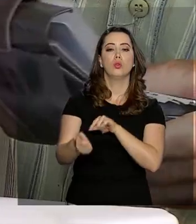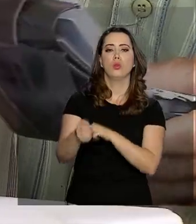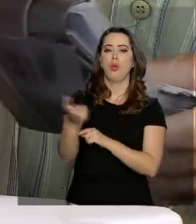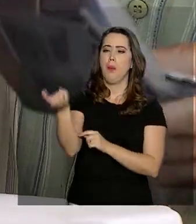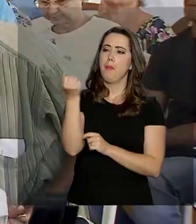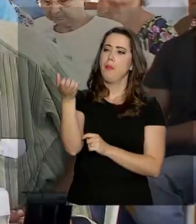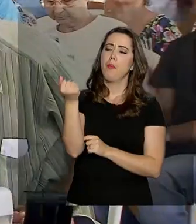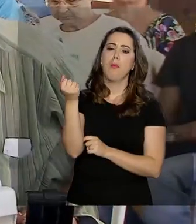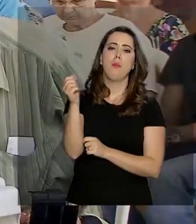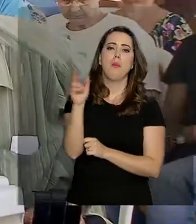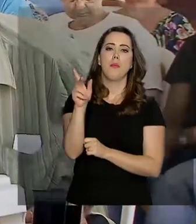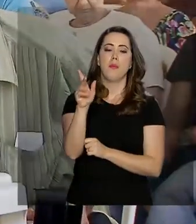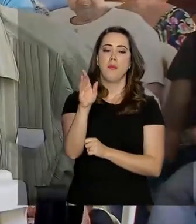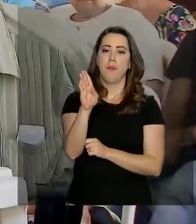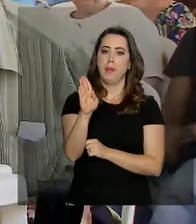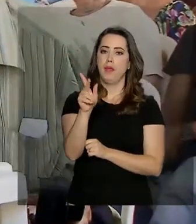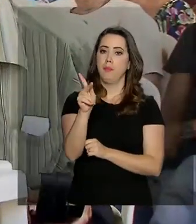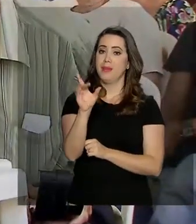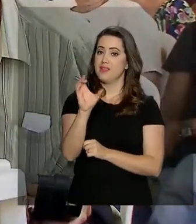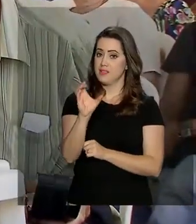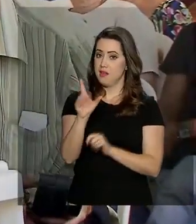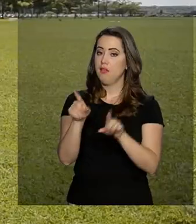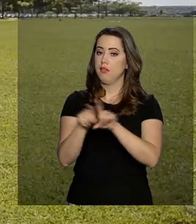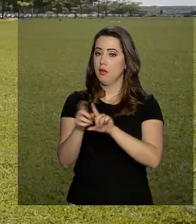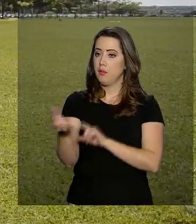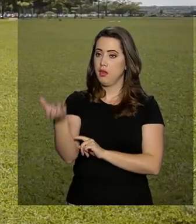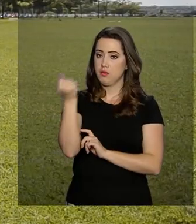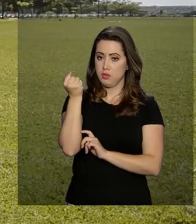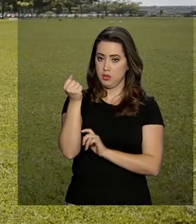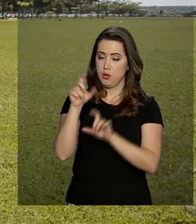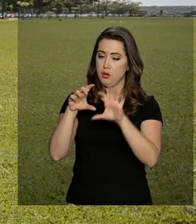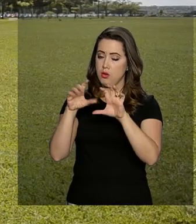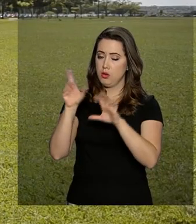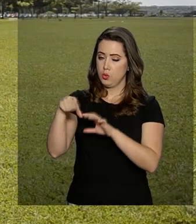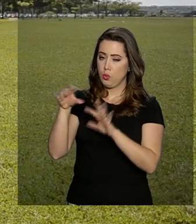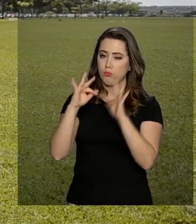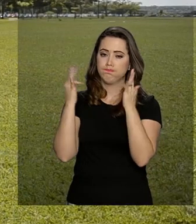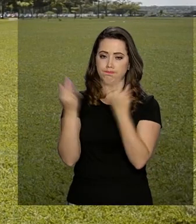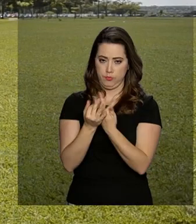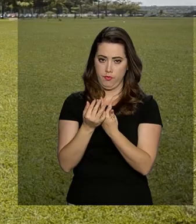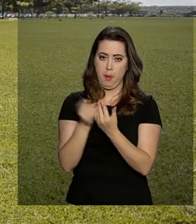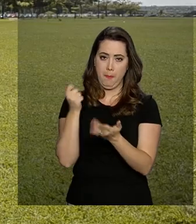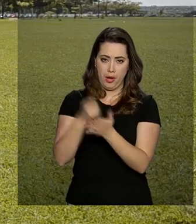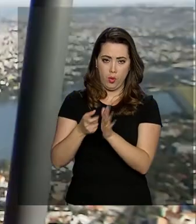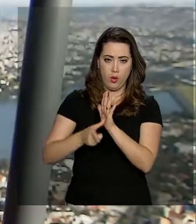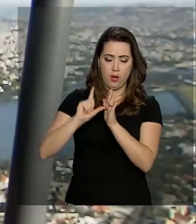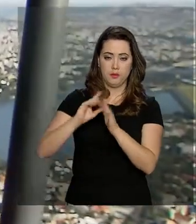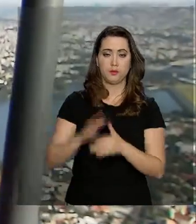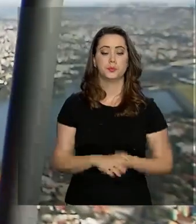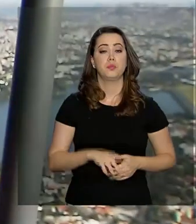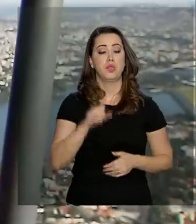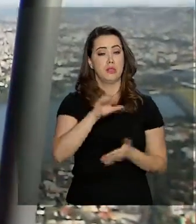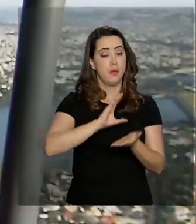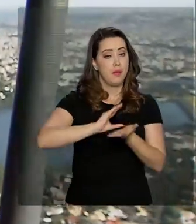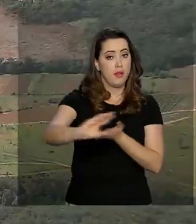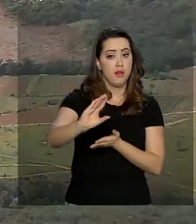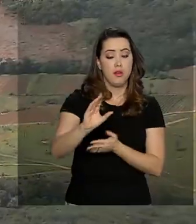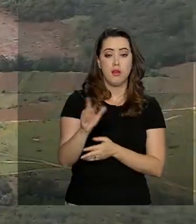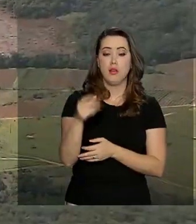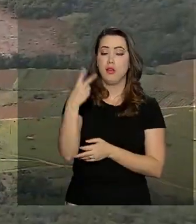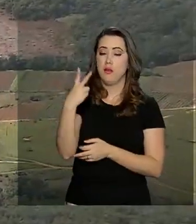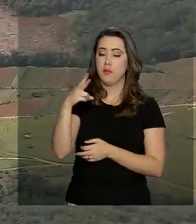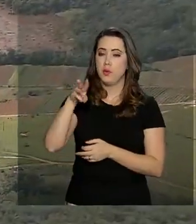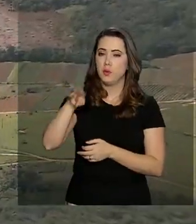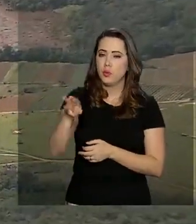benefício de prestação continuada. O Ministério da Economia liberou o repasse de 802 milhões de reais em caráter de